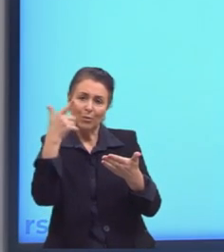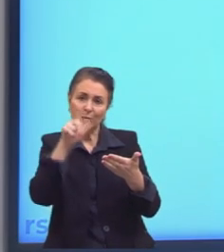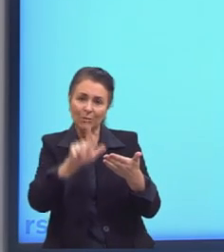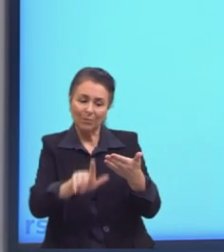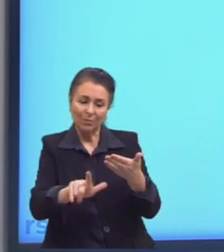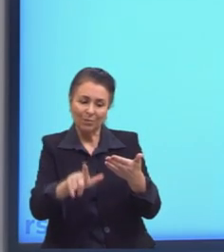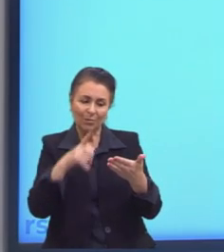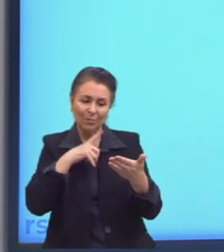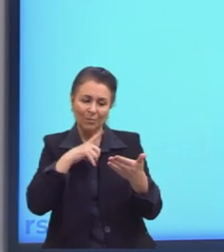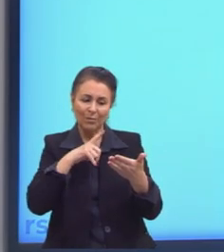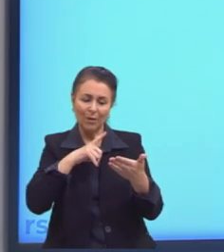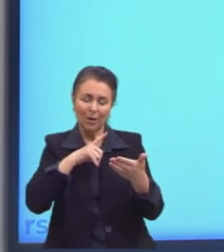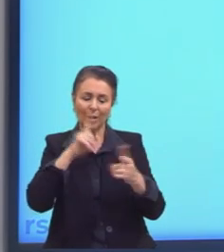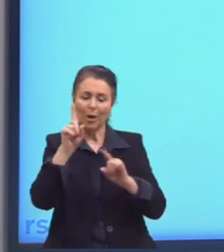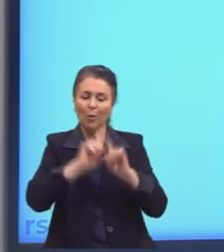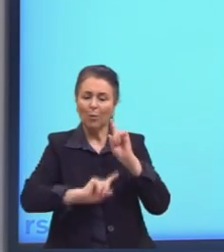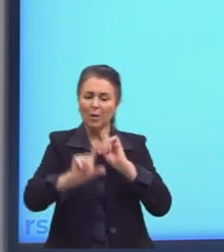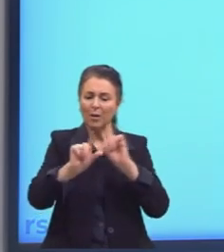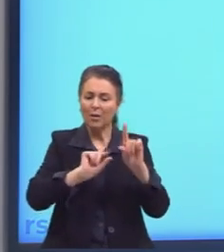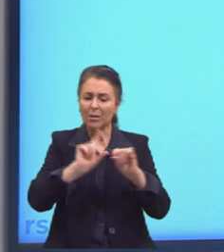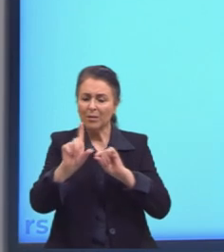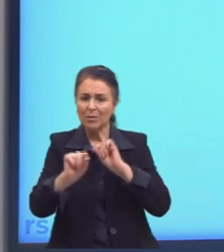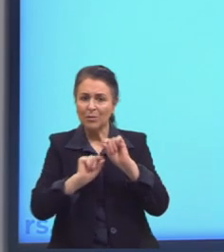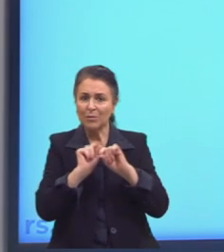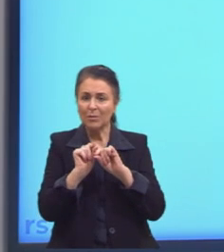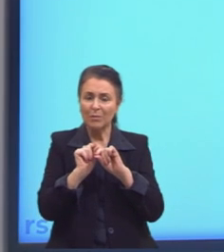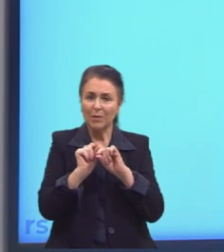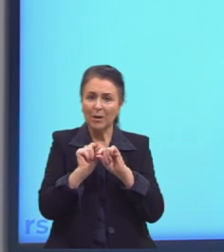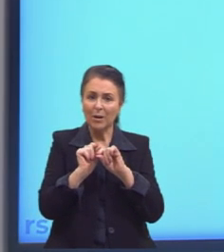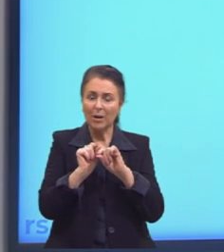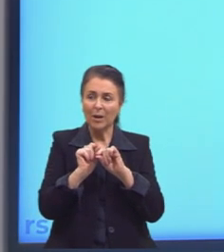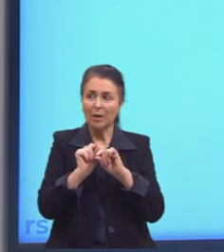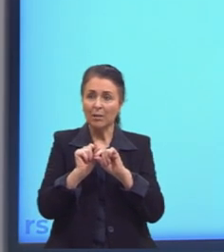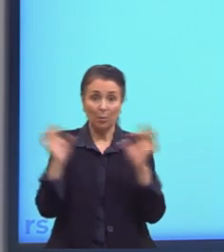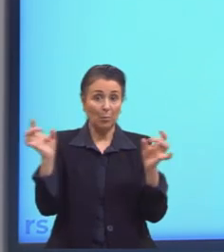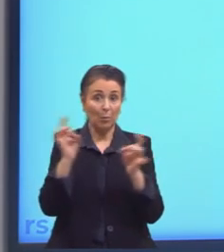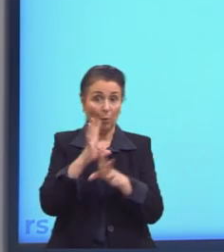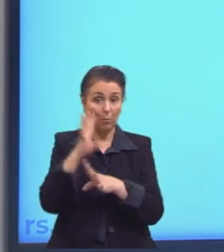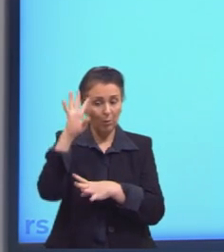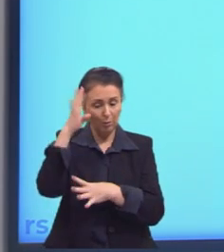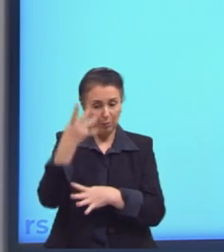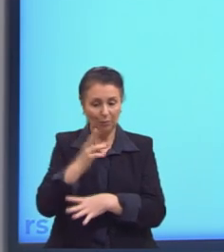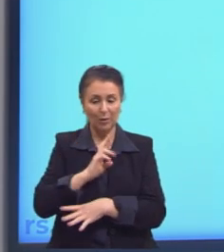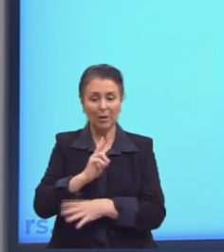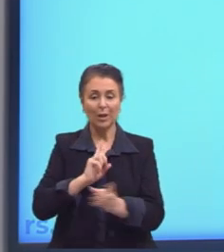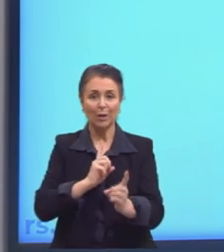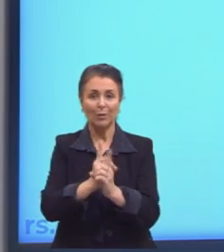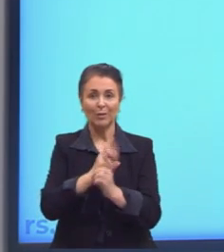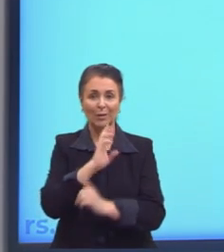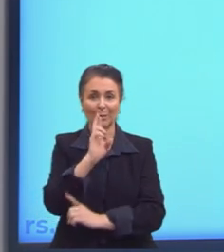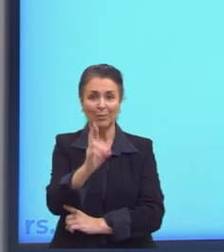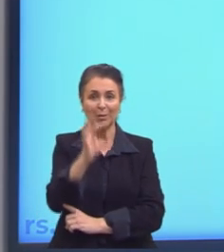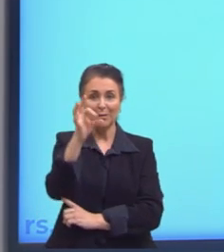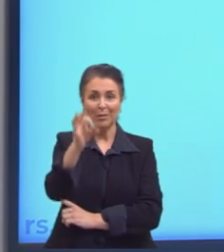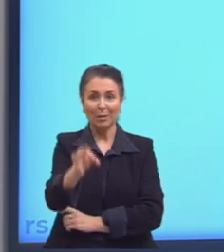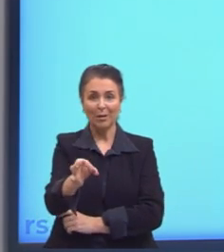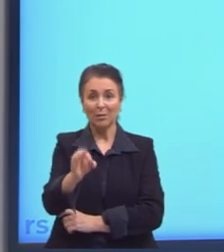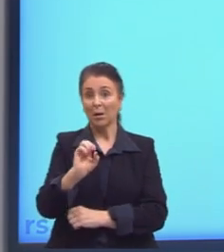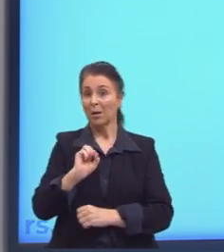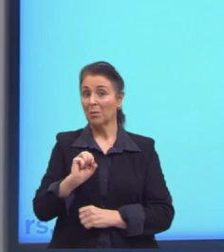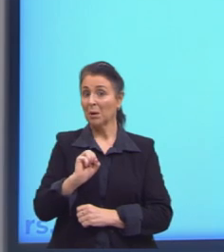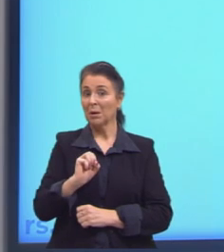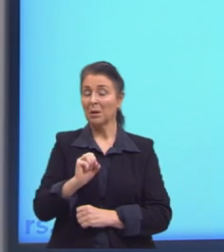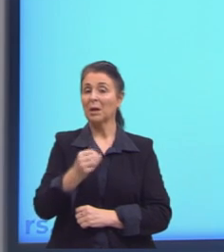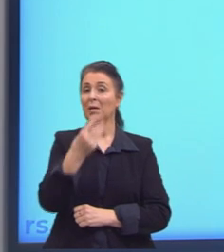Eu tinha, então, algumas alternativas, e como eu resolvi a questão, eu sei que a resposta correta, então, é